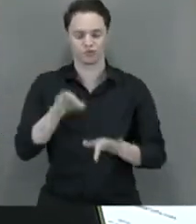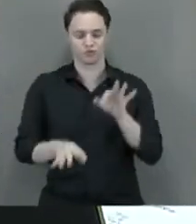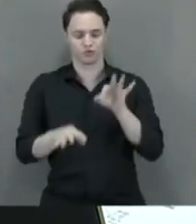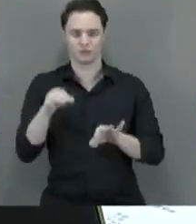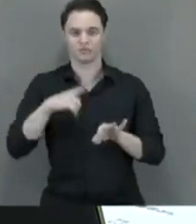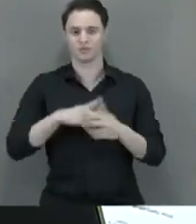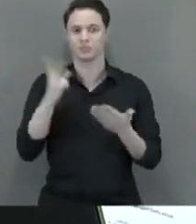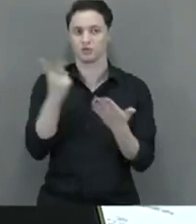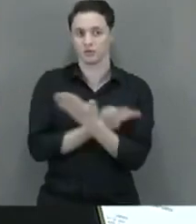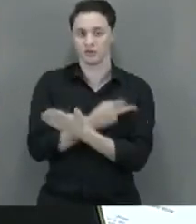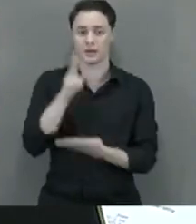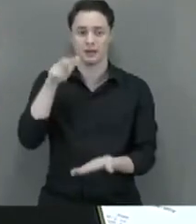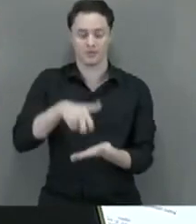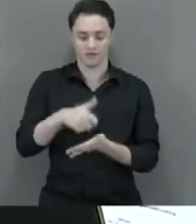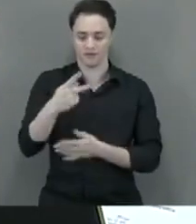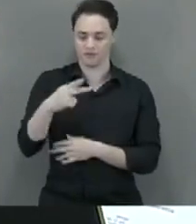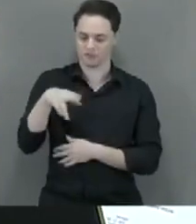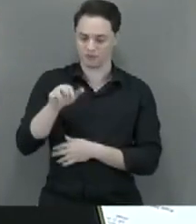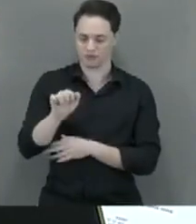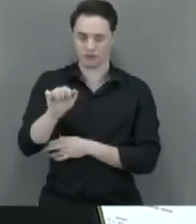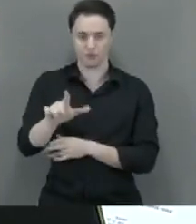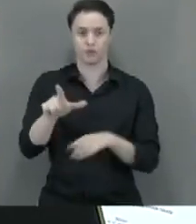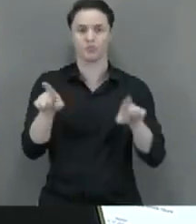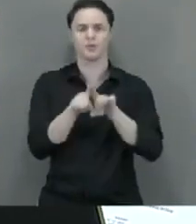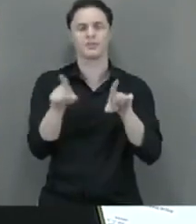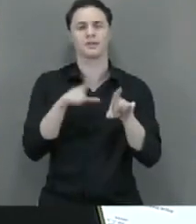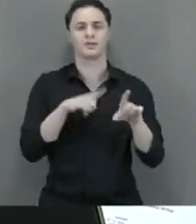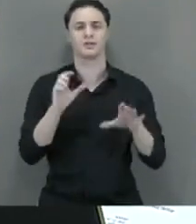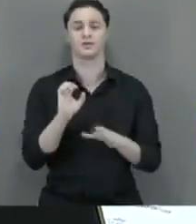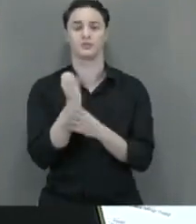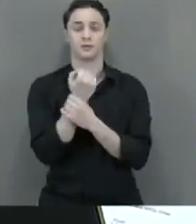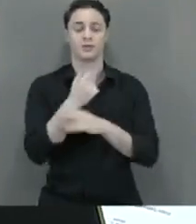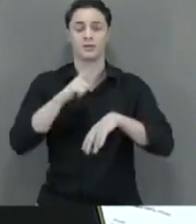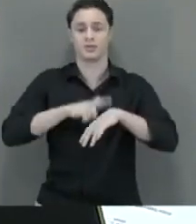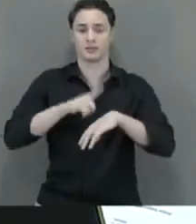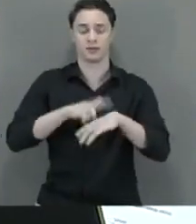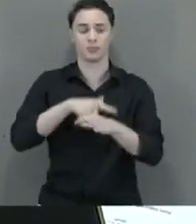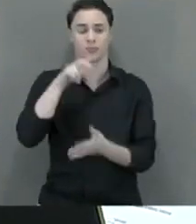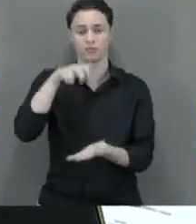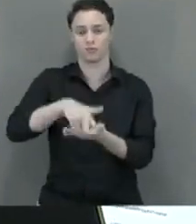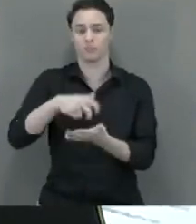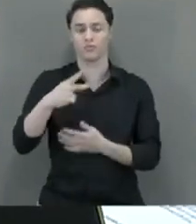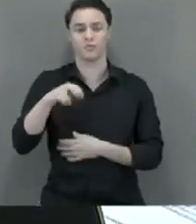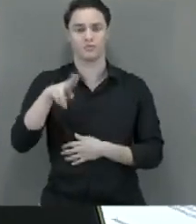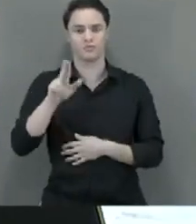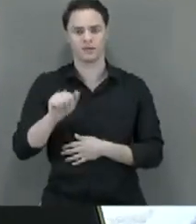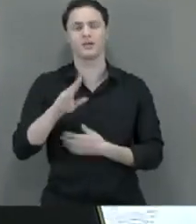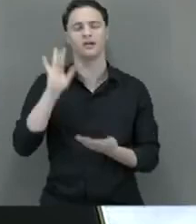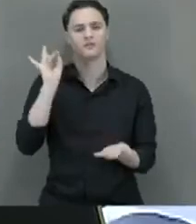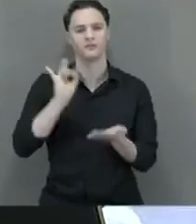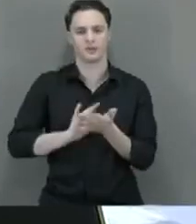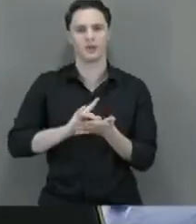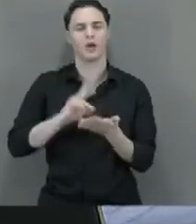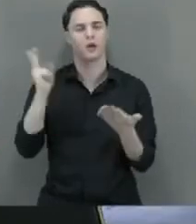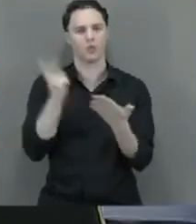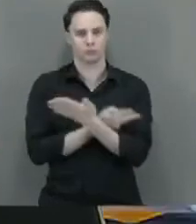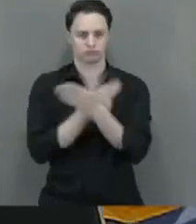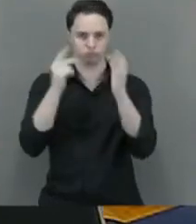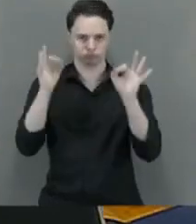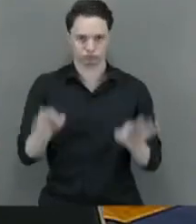execução penal e dar segurança no que se refere ao tempo de pena a ser efetivamente cumprido.